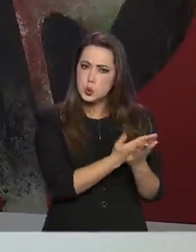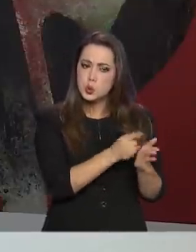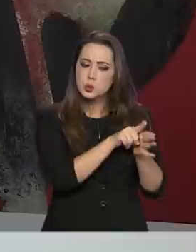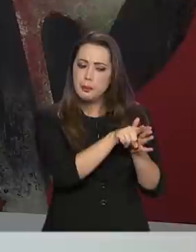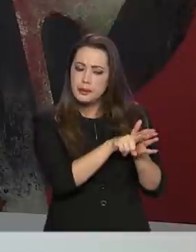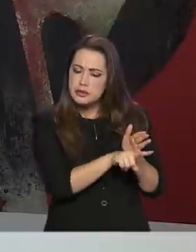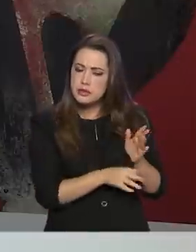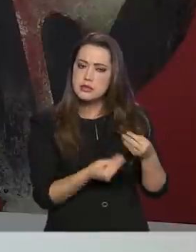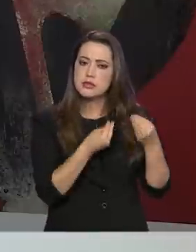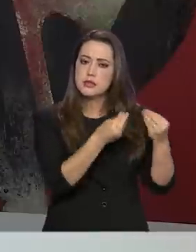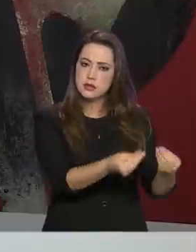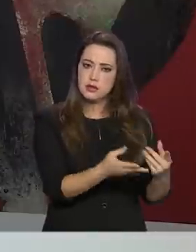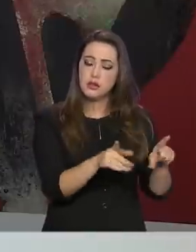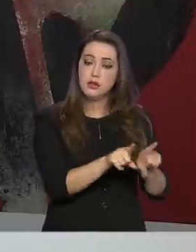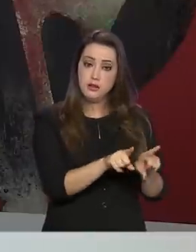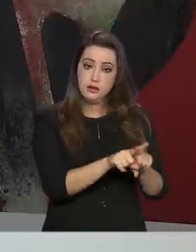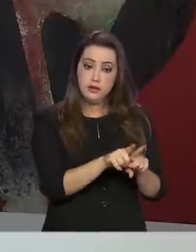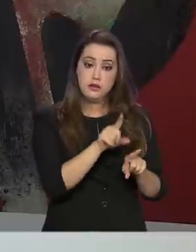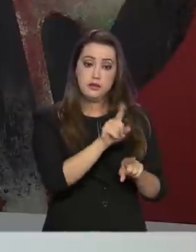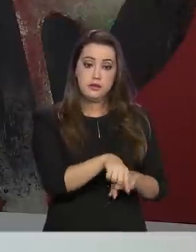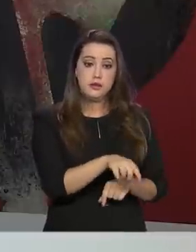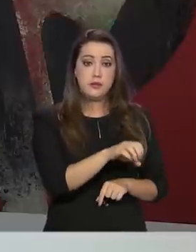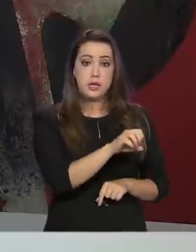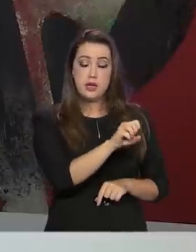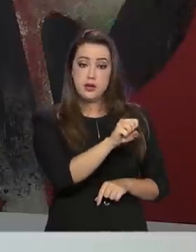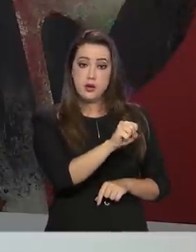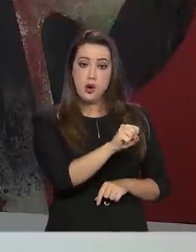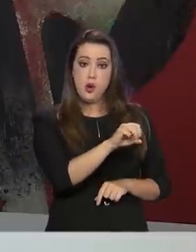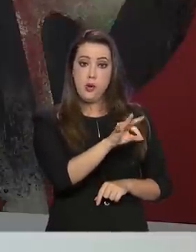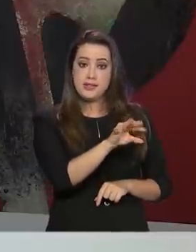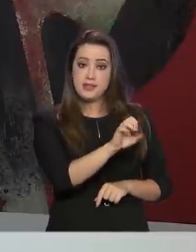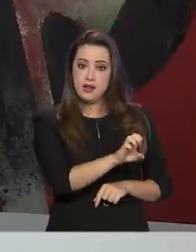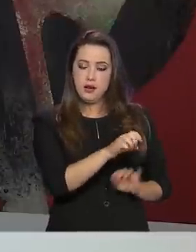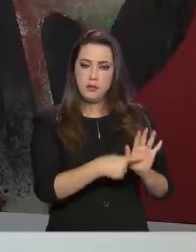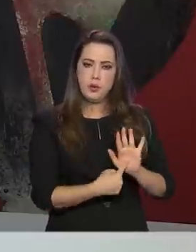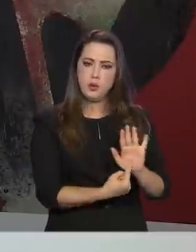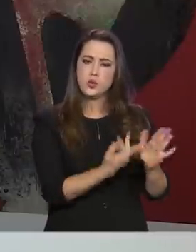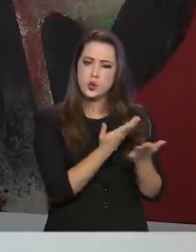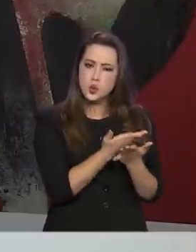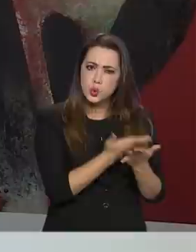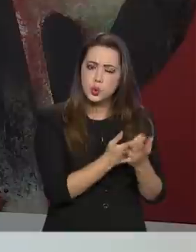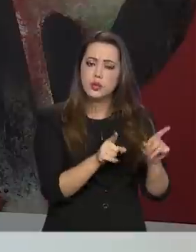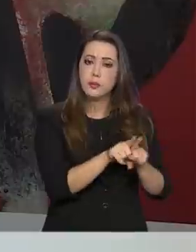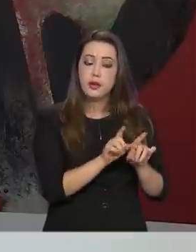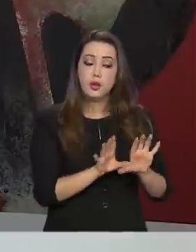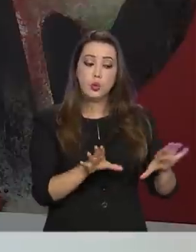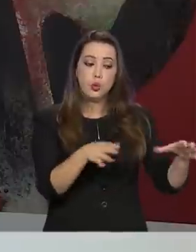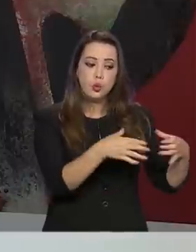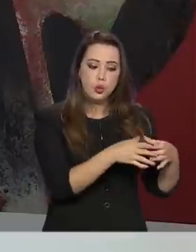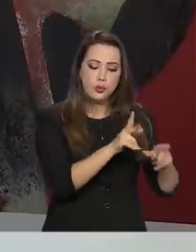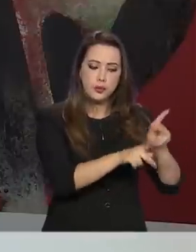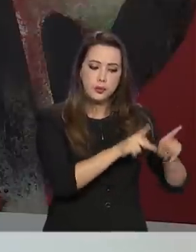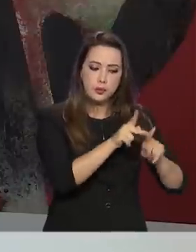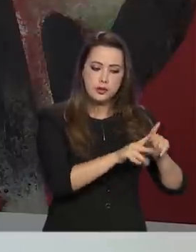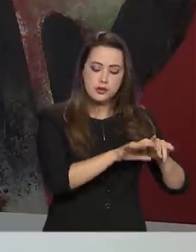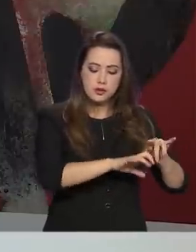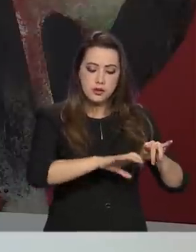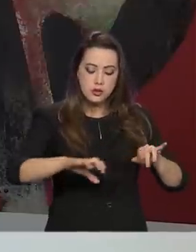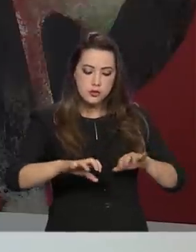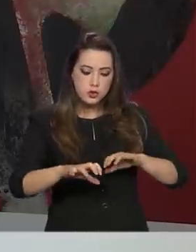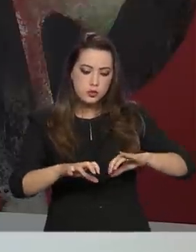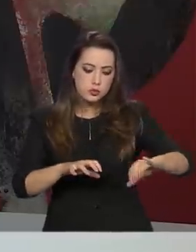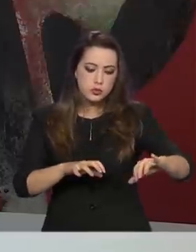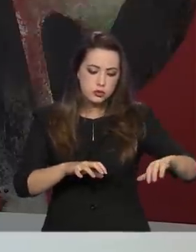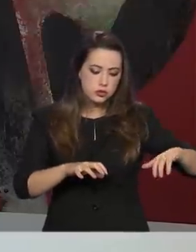pessoas e até a própria SPE desenvolveu um estudo em que ela pegou essa população, dividiu a população em pedaços, ela